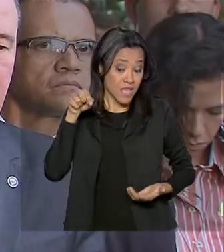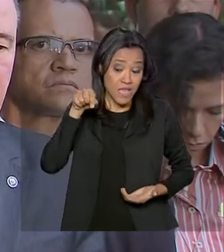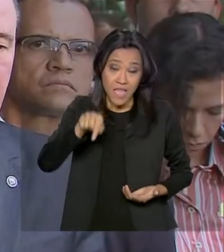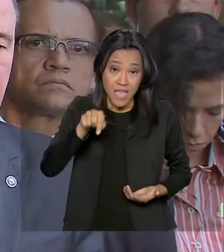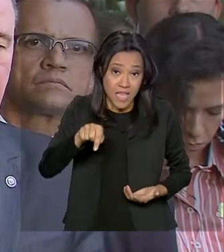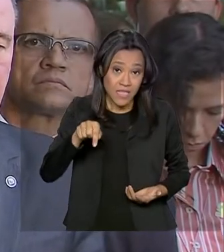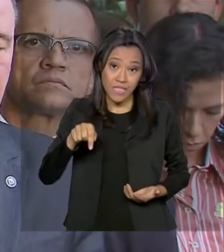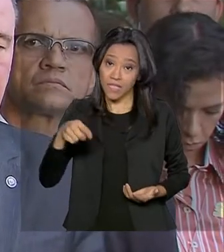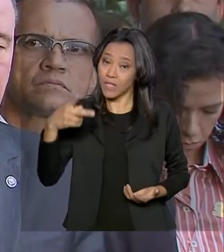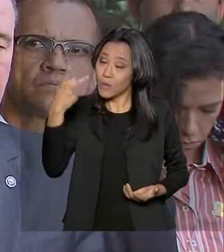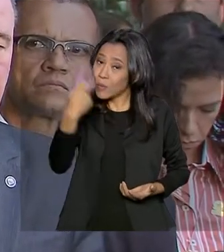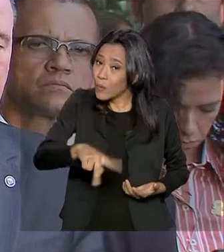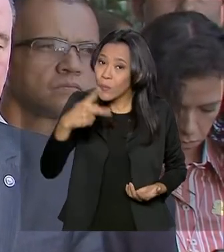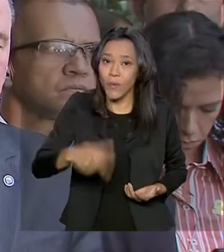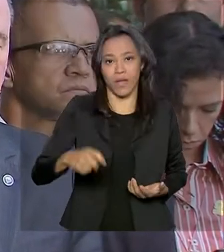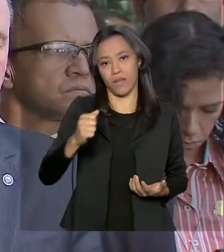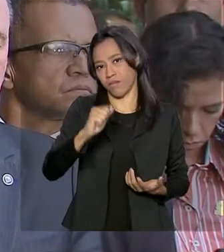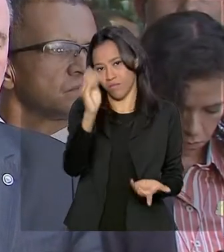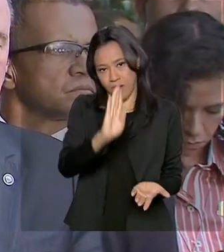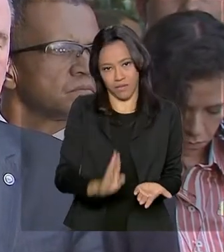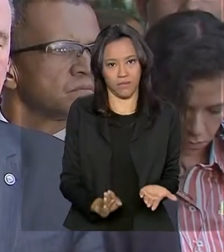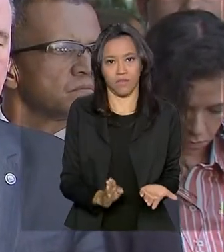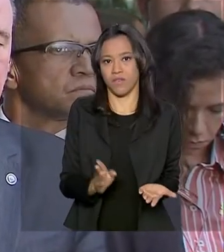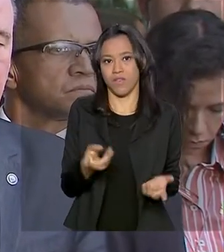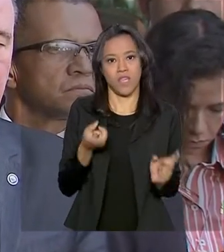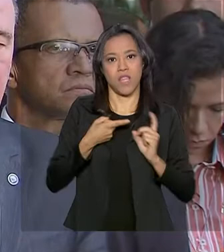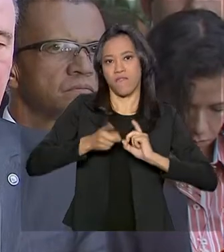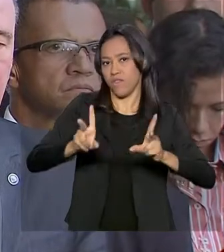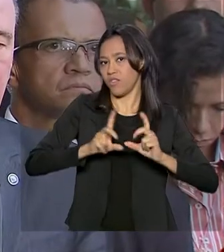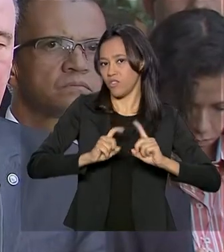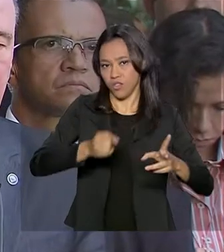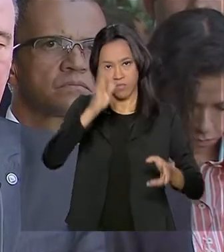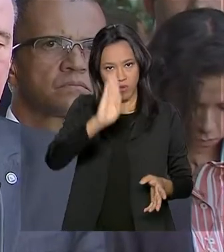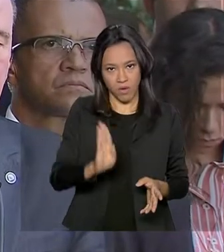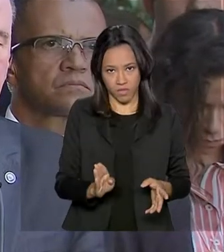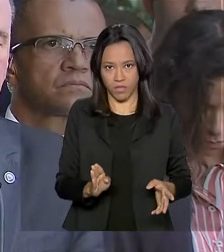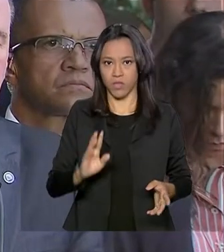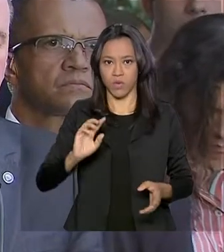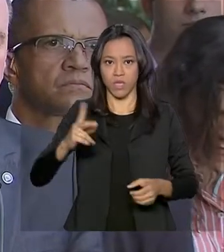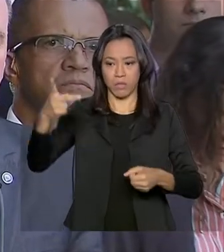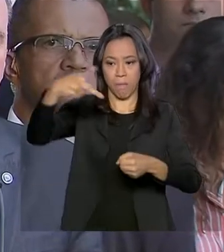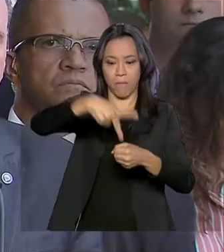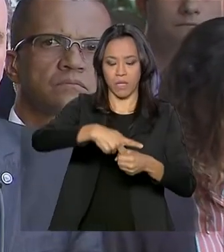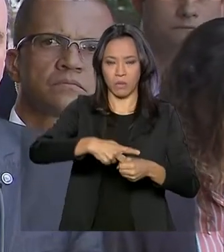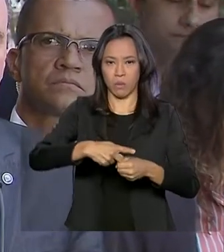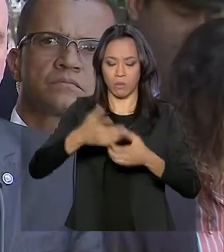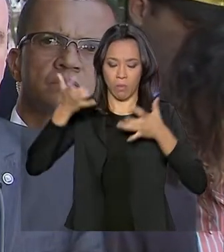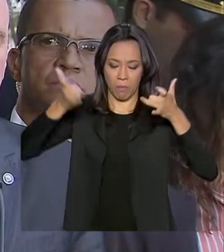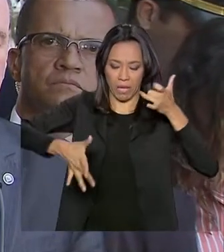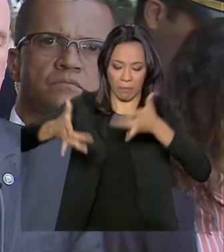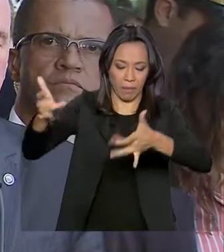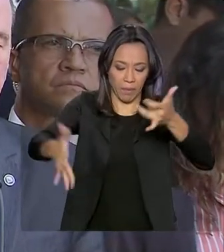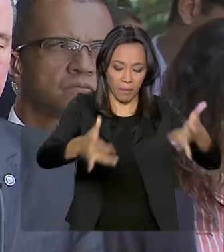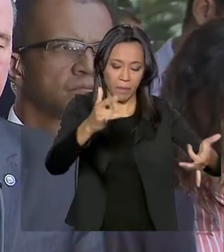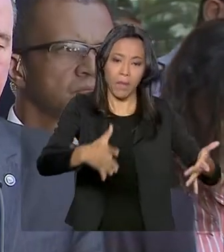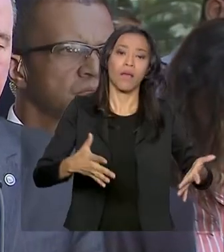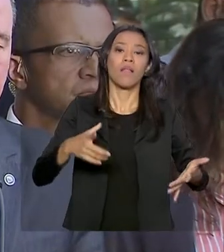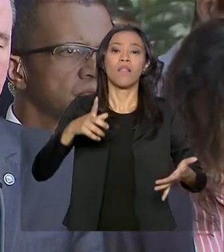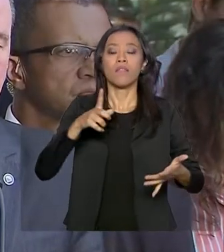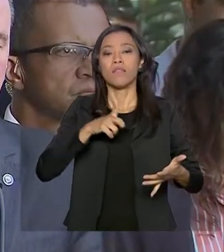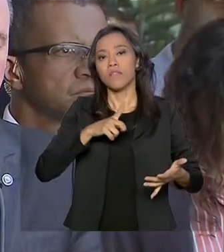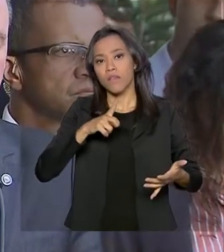é produzido no Brasil e nem comercializado pelo Brasil. Aproximadamente 140 navios fizeram